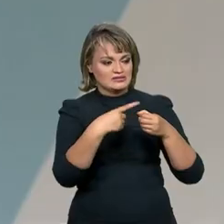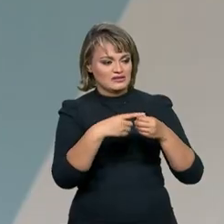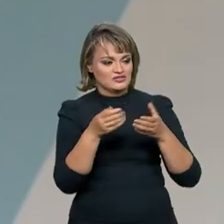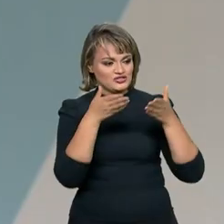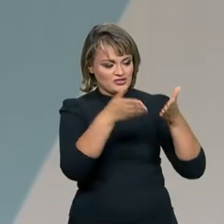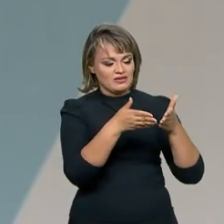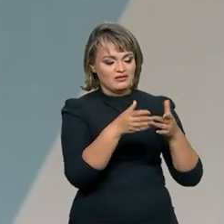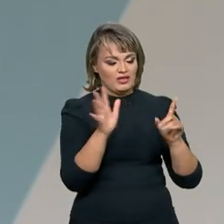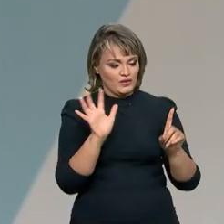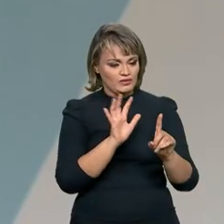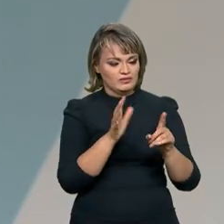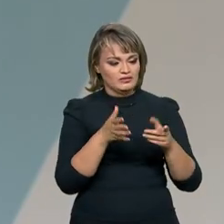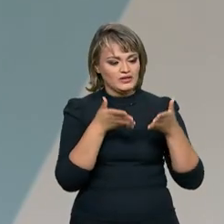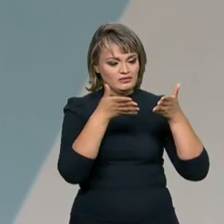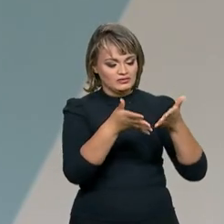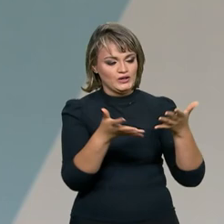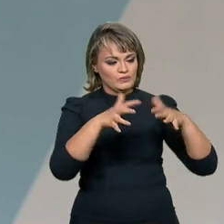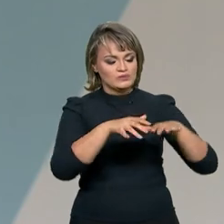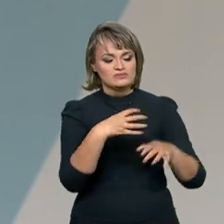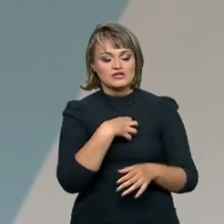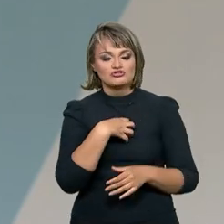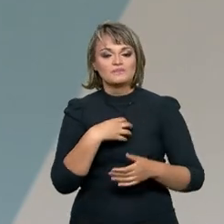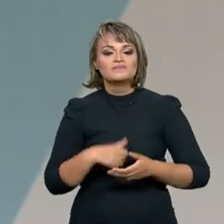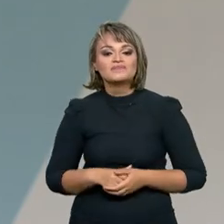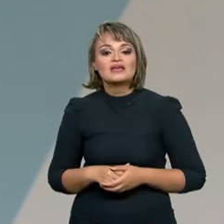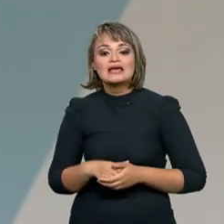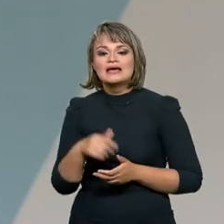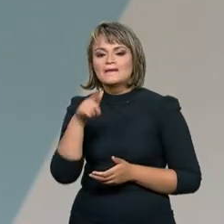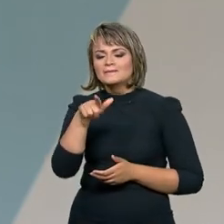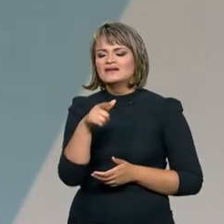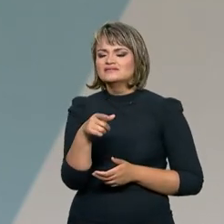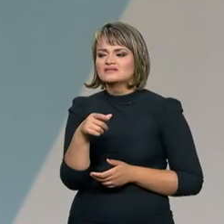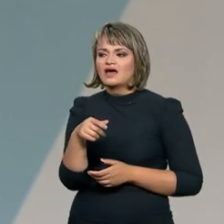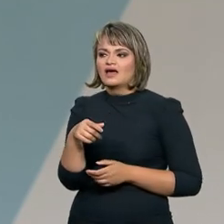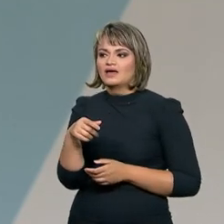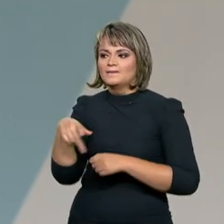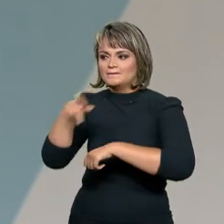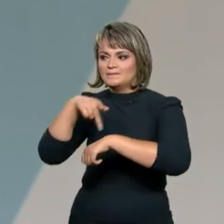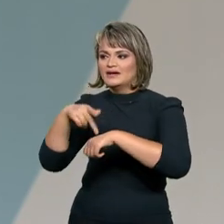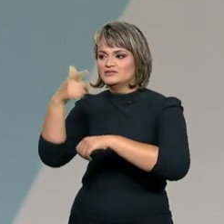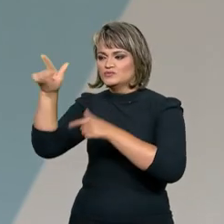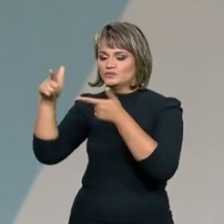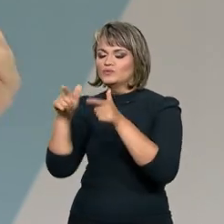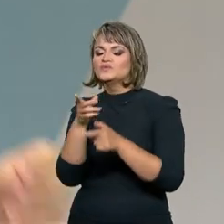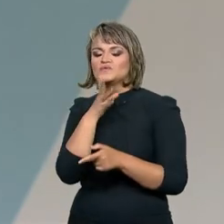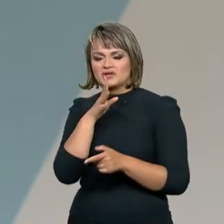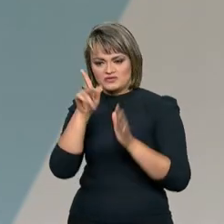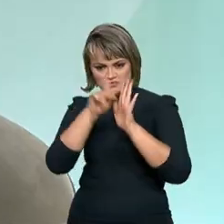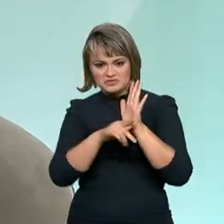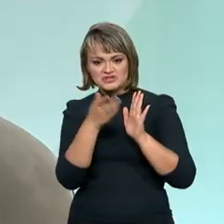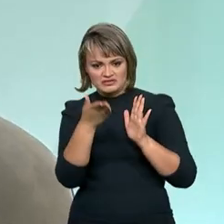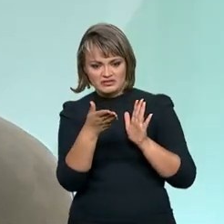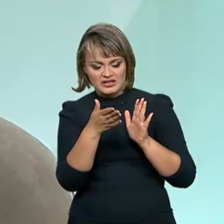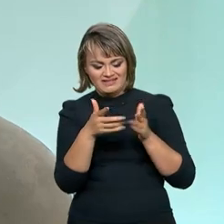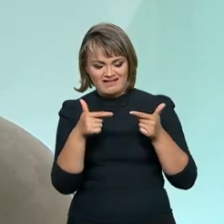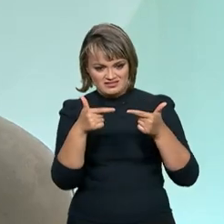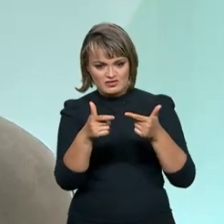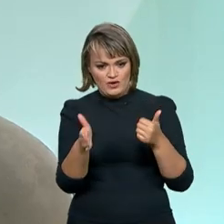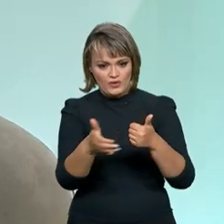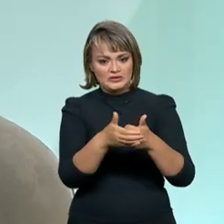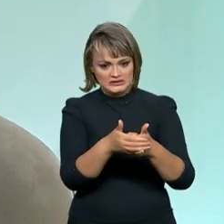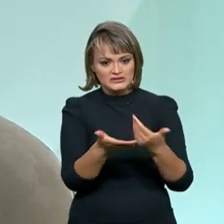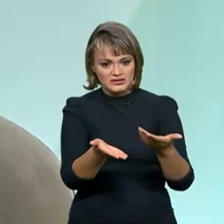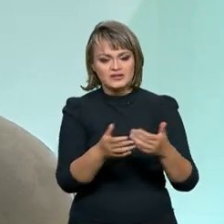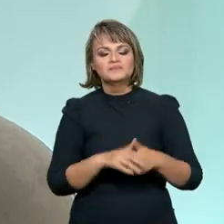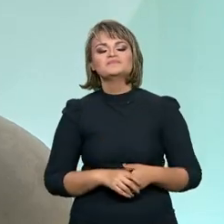E eu queria que a senhora também apontasse para a gente a questão do reconhecimento internacional da Operação Acolhida. A Operação Acolhida, inclusive,